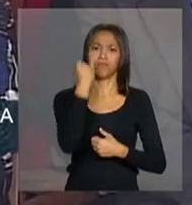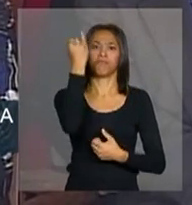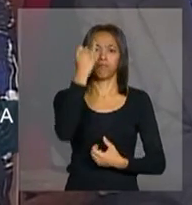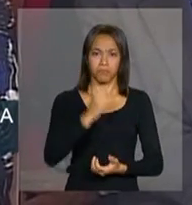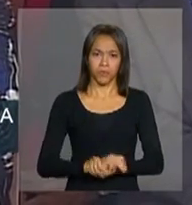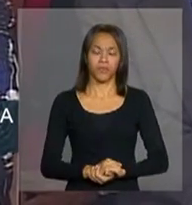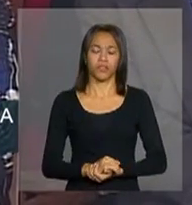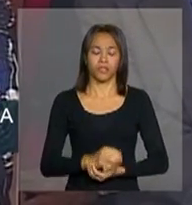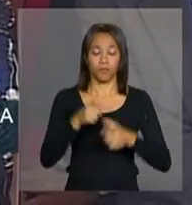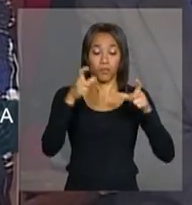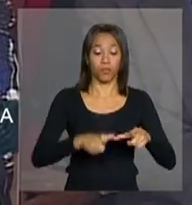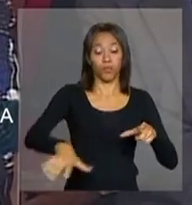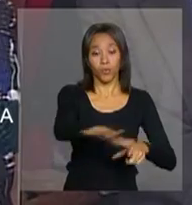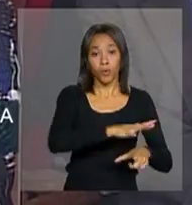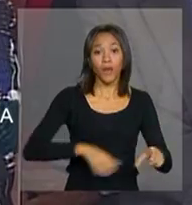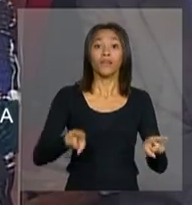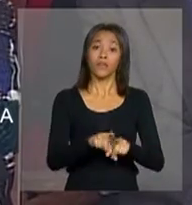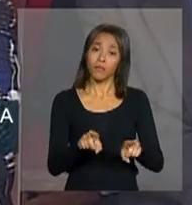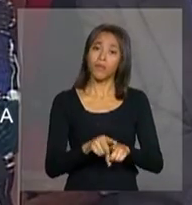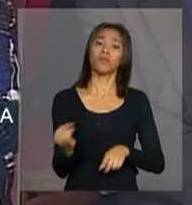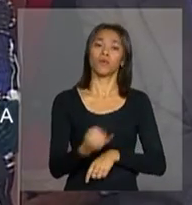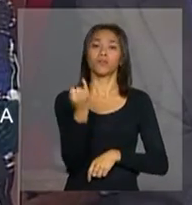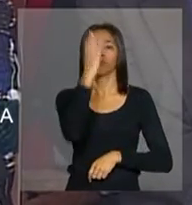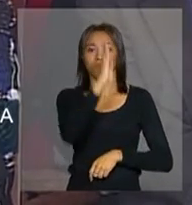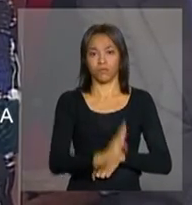para a região e importante para o país.